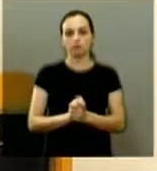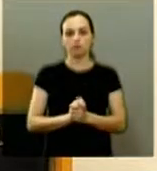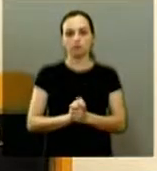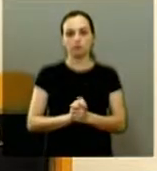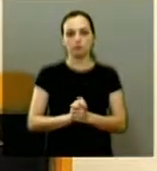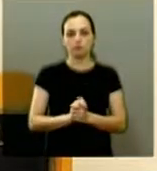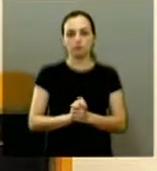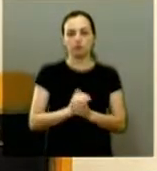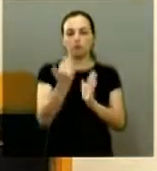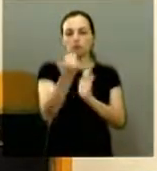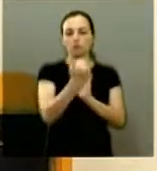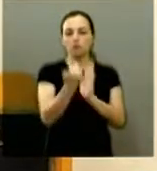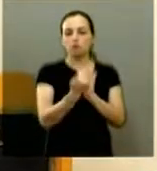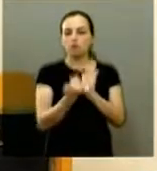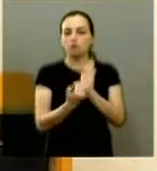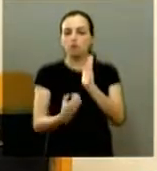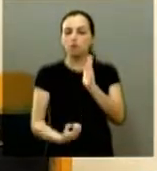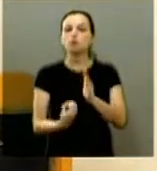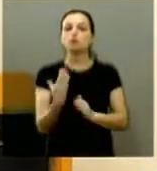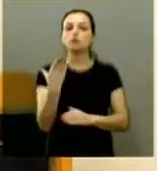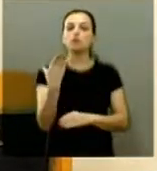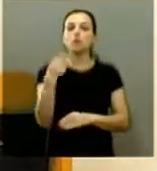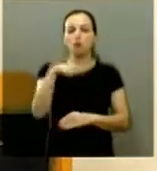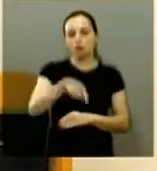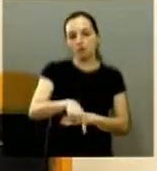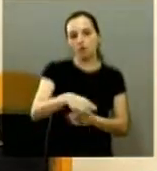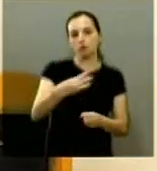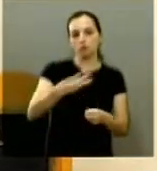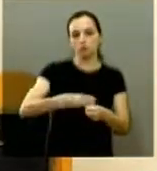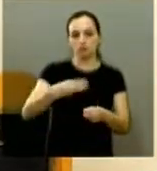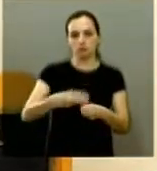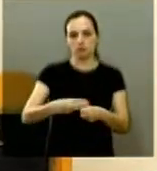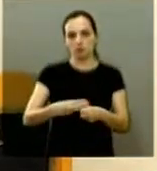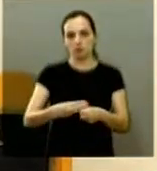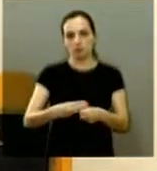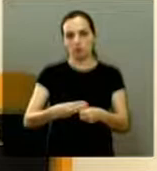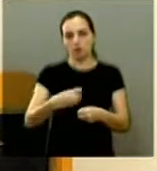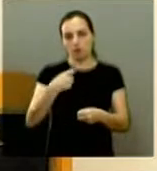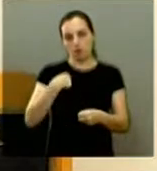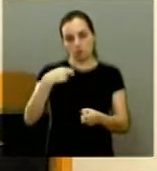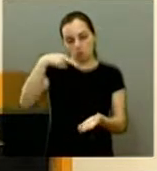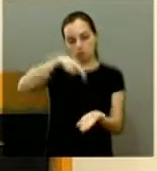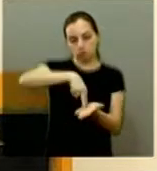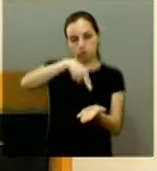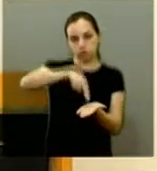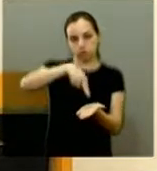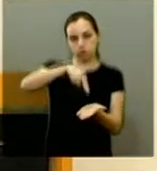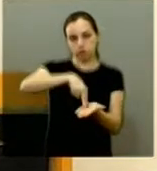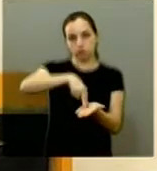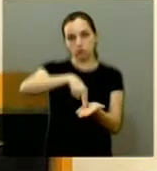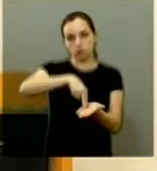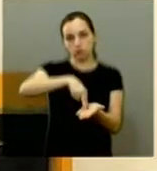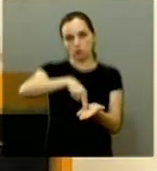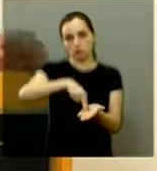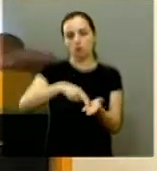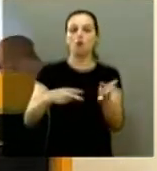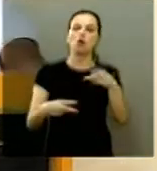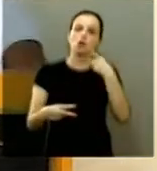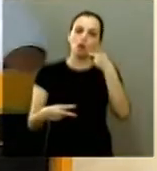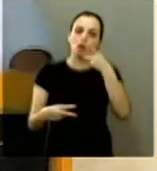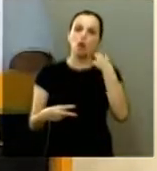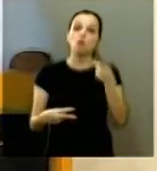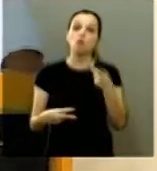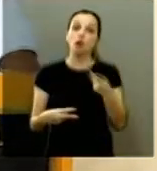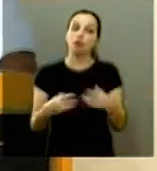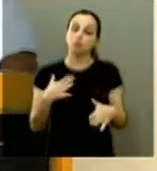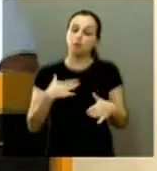quando esse programa foi implantado aqui no município eu usei essa tribuna e disse da forma que foi implantado